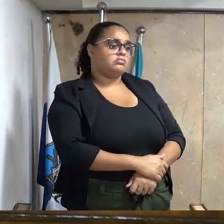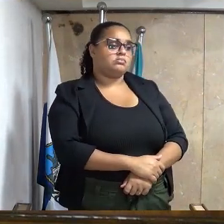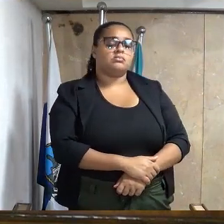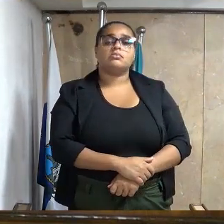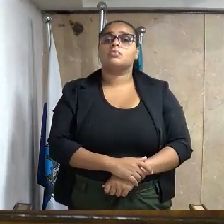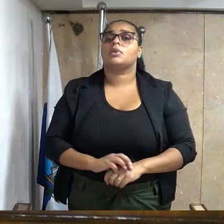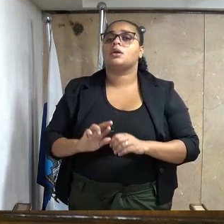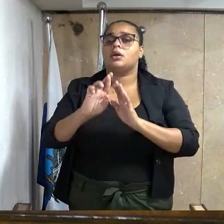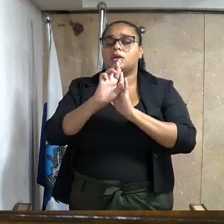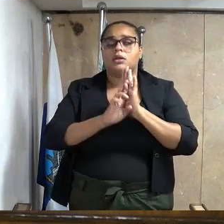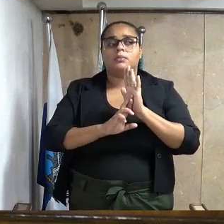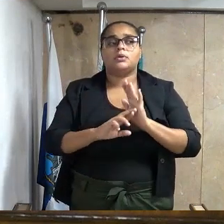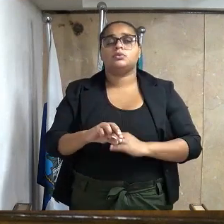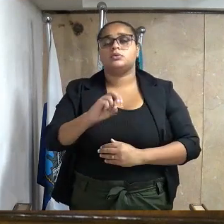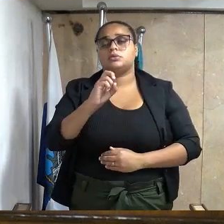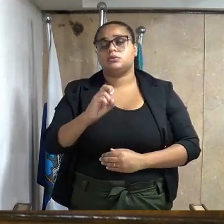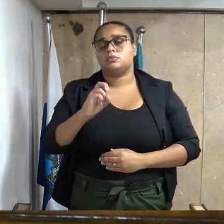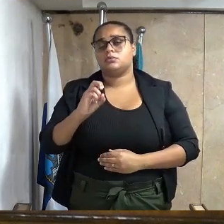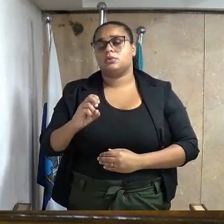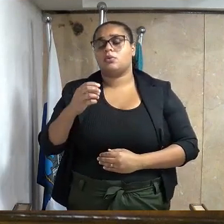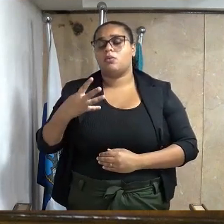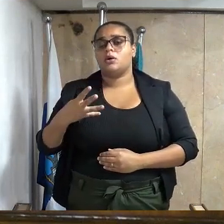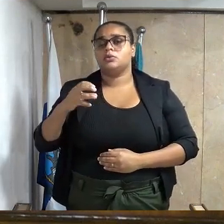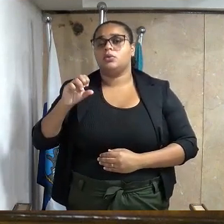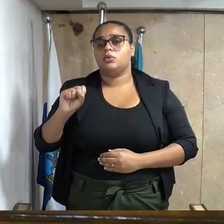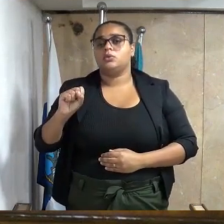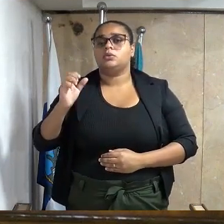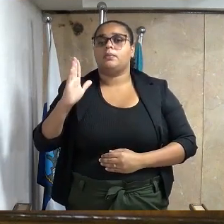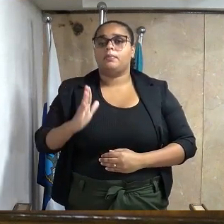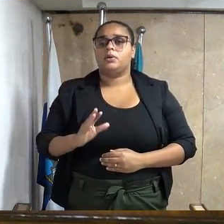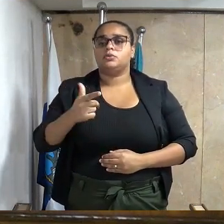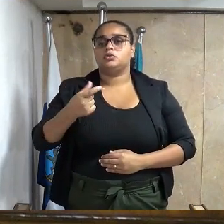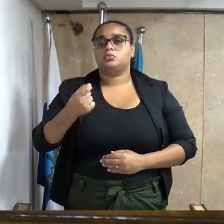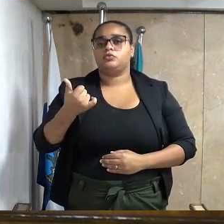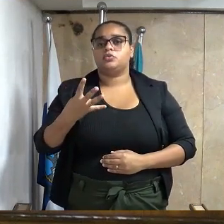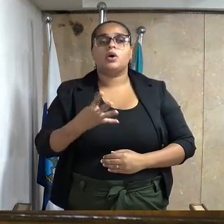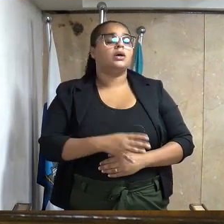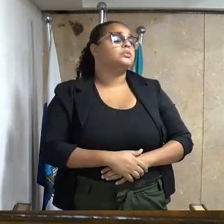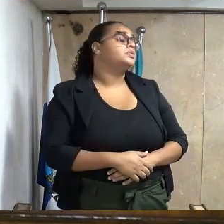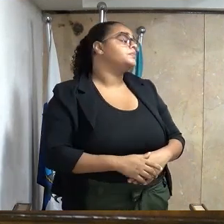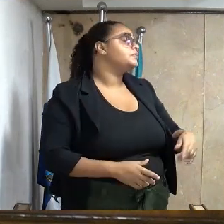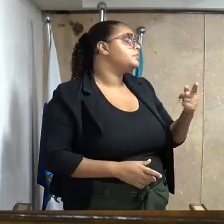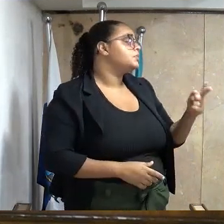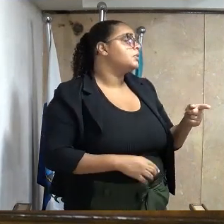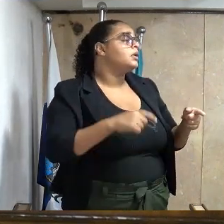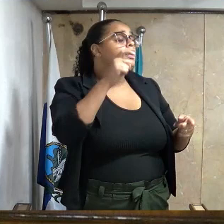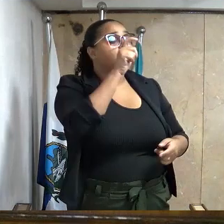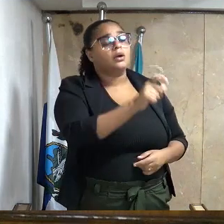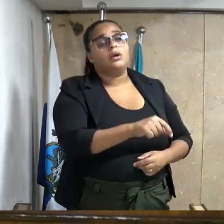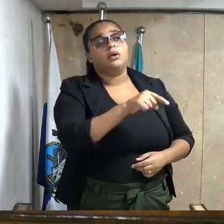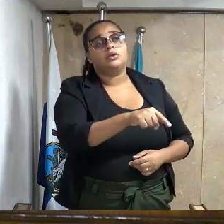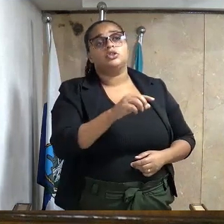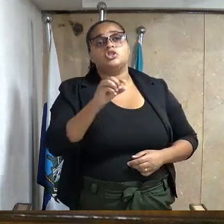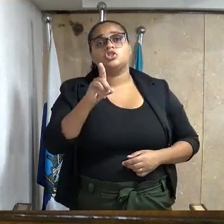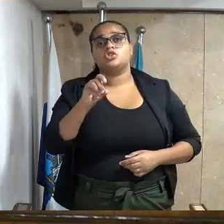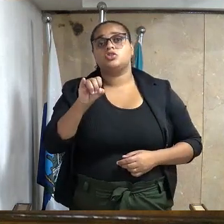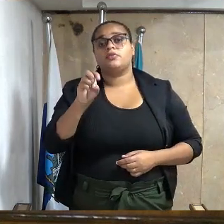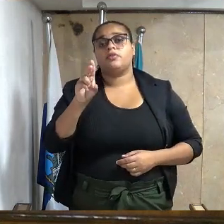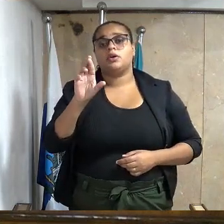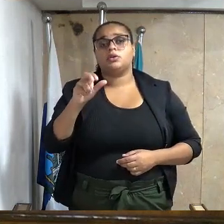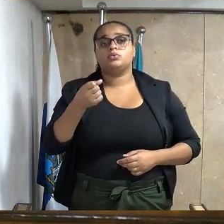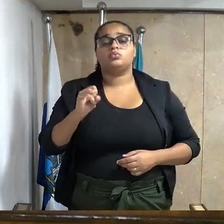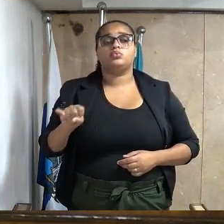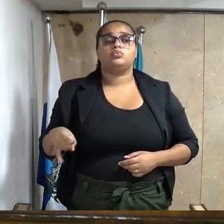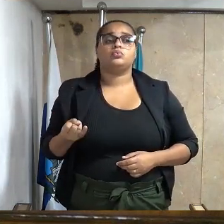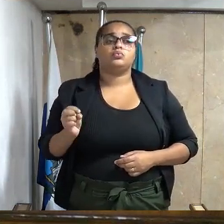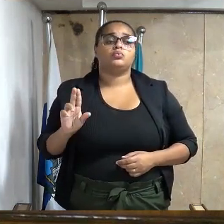Requerimento 5548, barra 2024, do excelentíssimo senhor vereador, de Ivaí Alves, de Oliveira